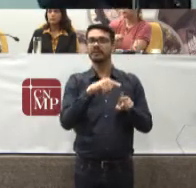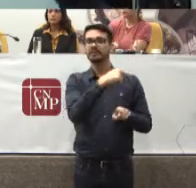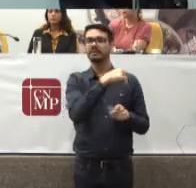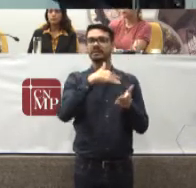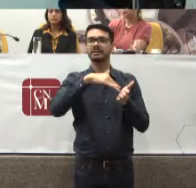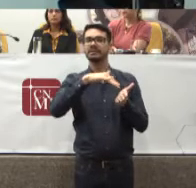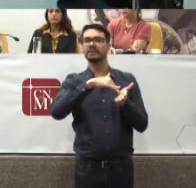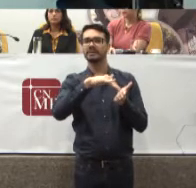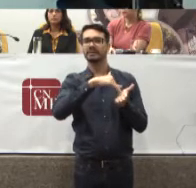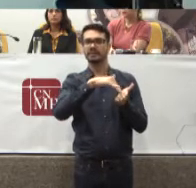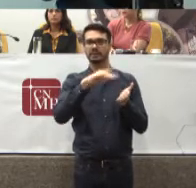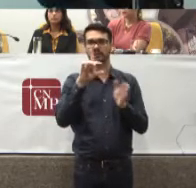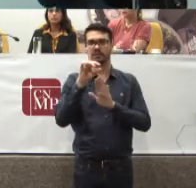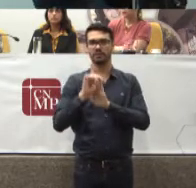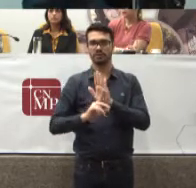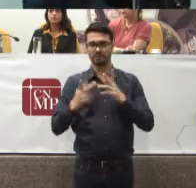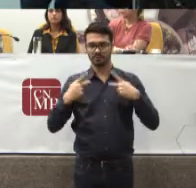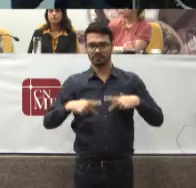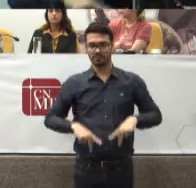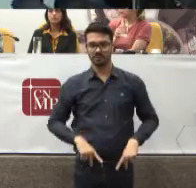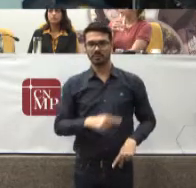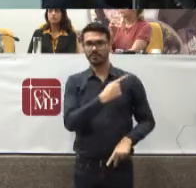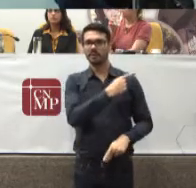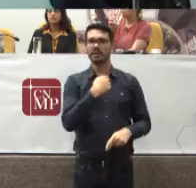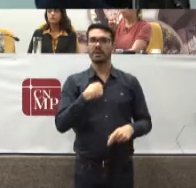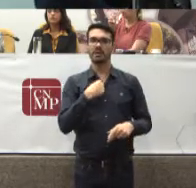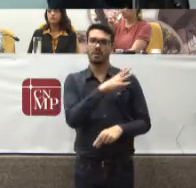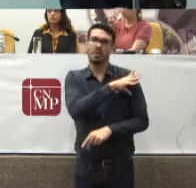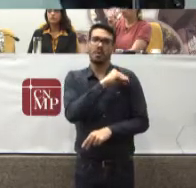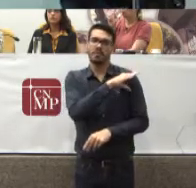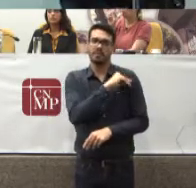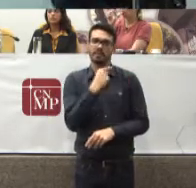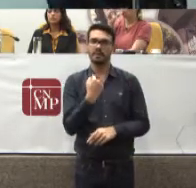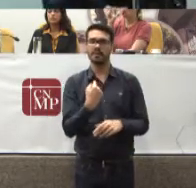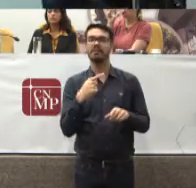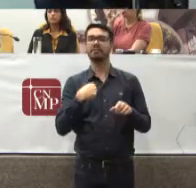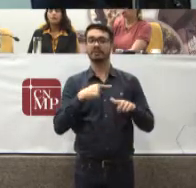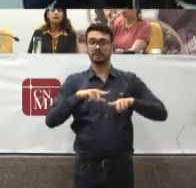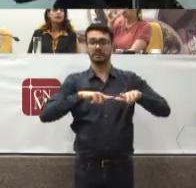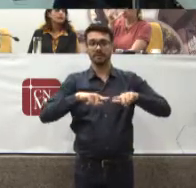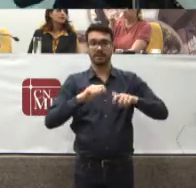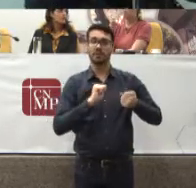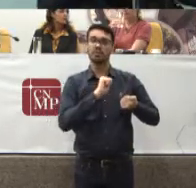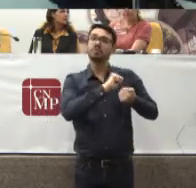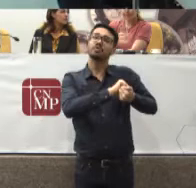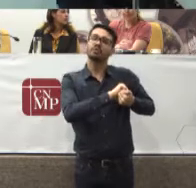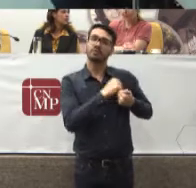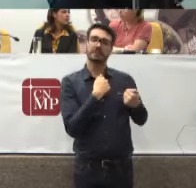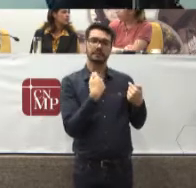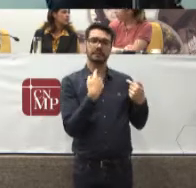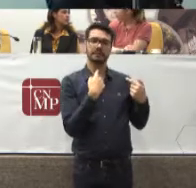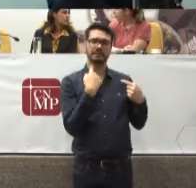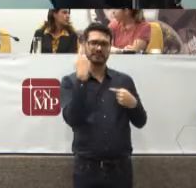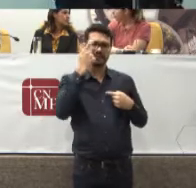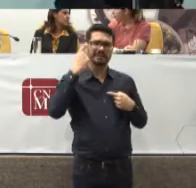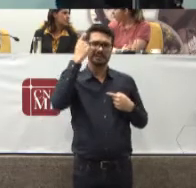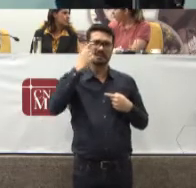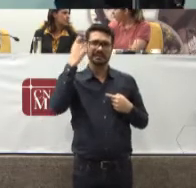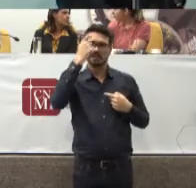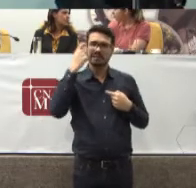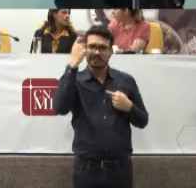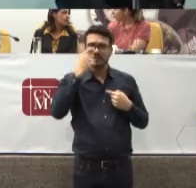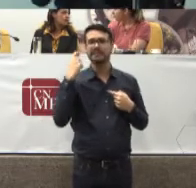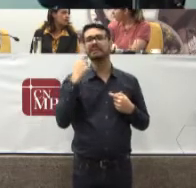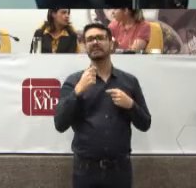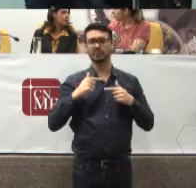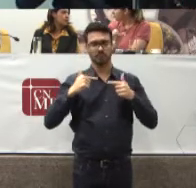humanos Eu na comissão De defesa De direitos fundamentais E ela na secretaria De direitos humanos Temos trabalhado Tentando Levantar